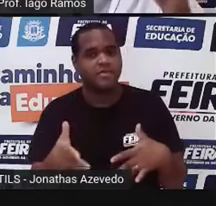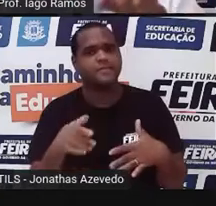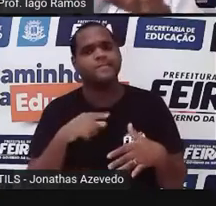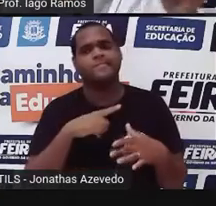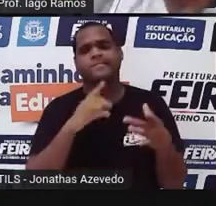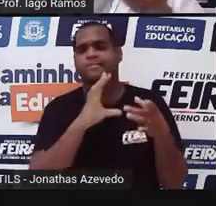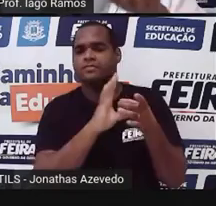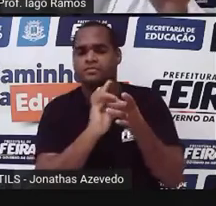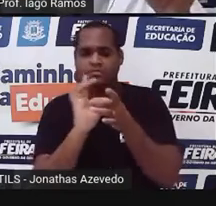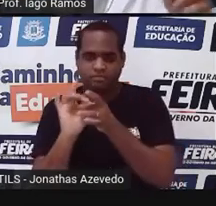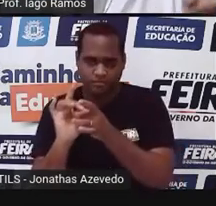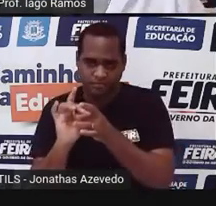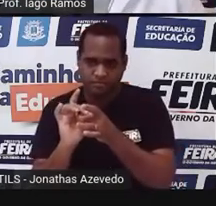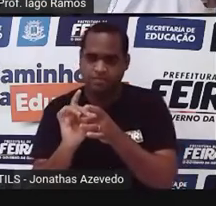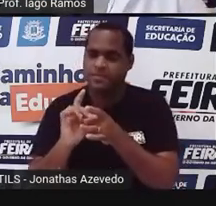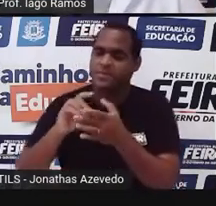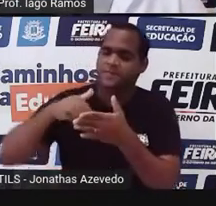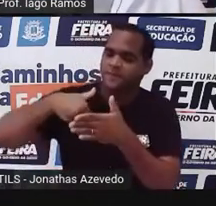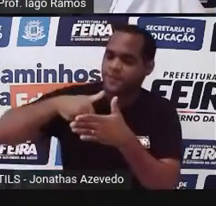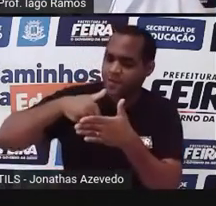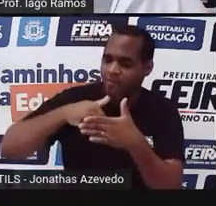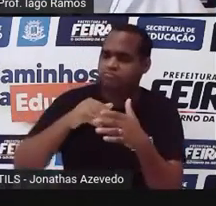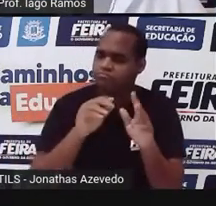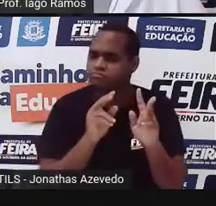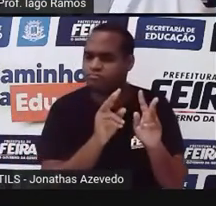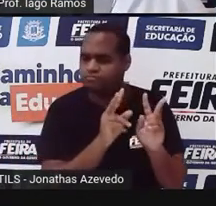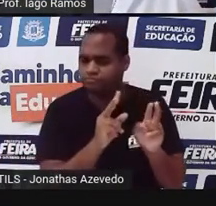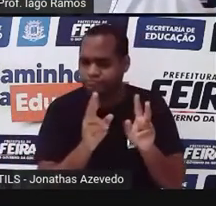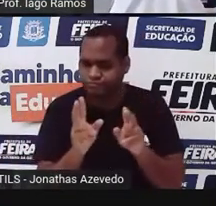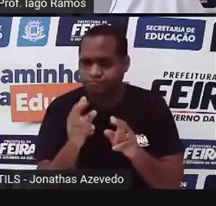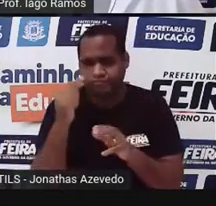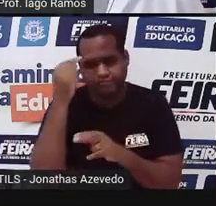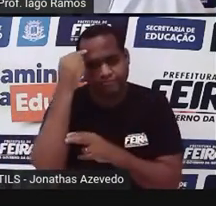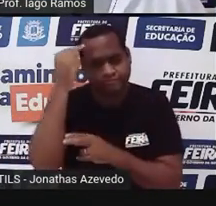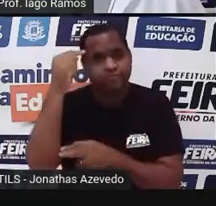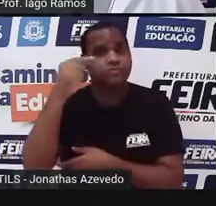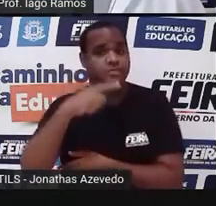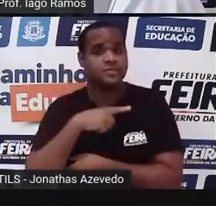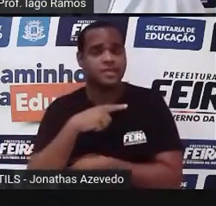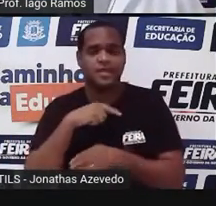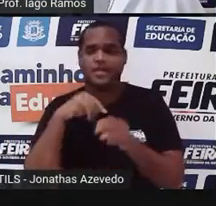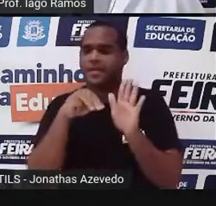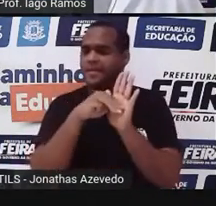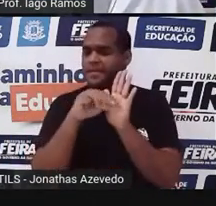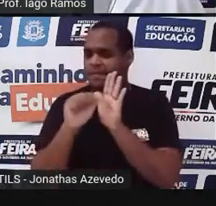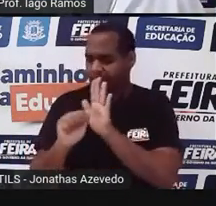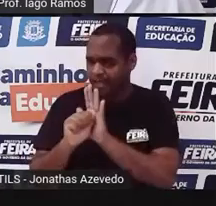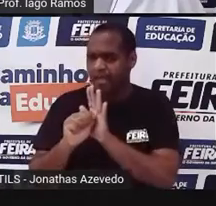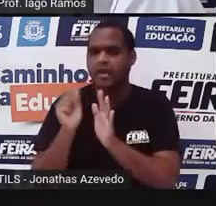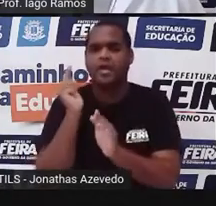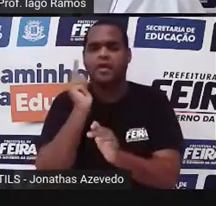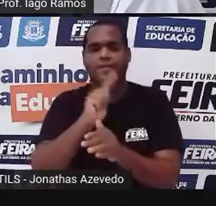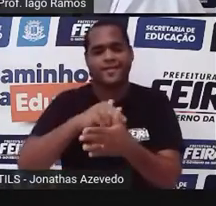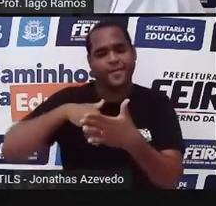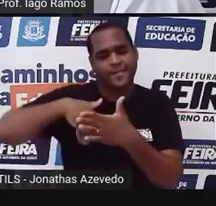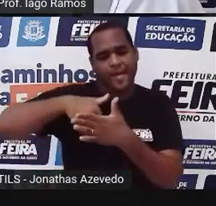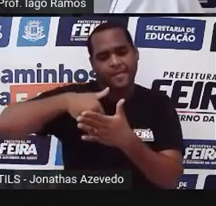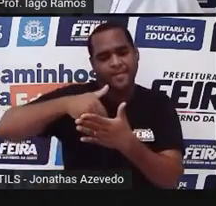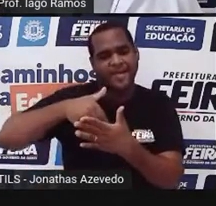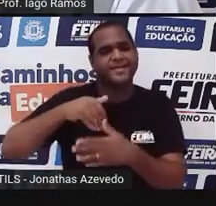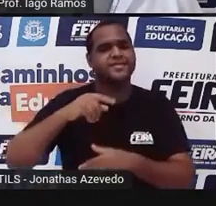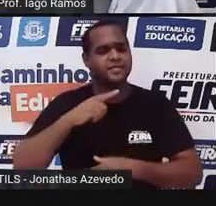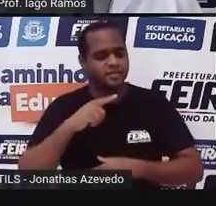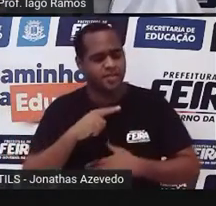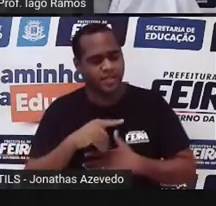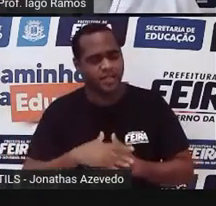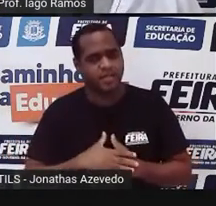relacionando com o futebol. Bom, se lá no futebol tinha a média de gols por rodada, então